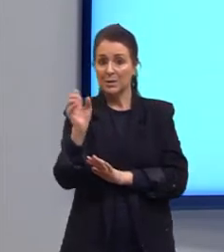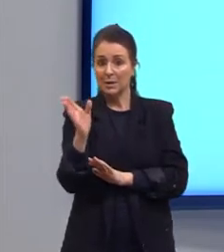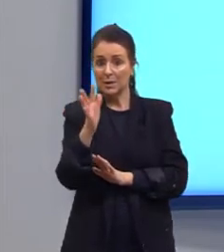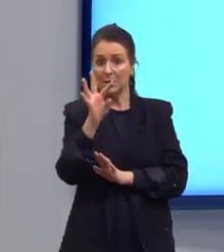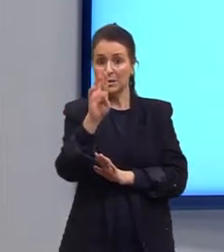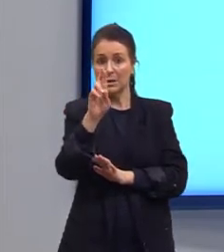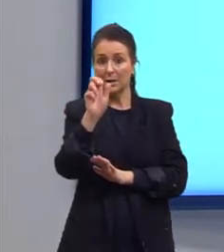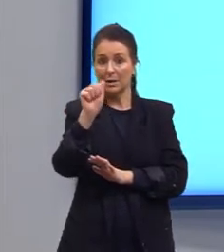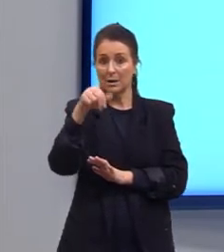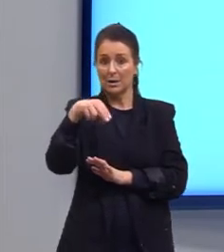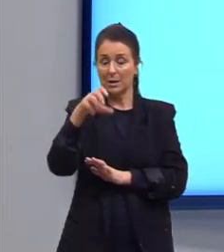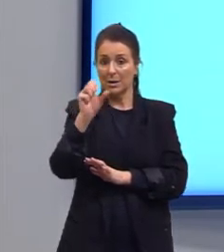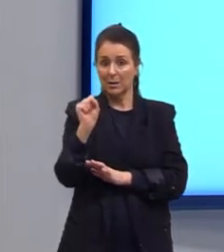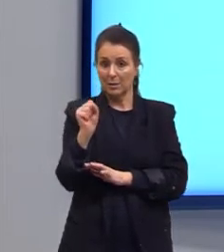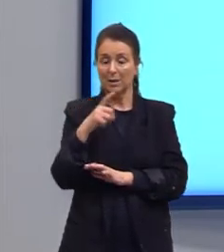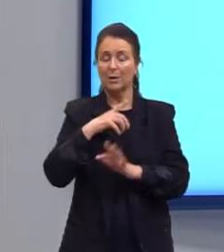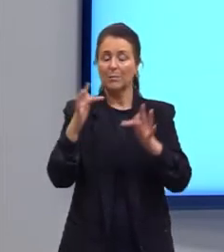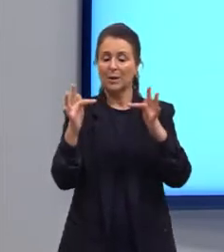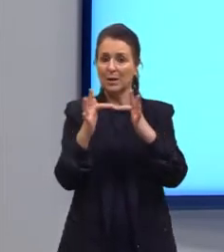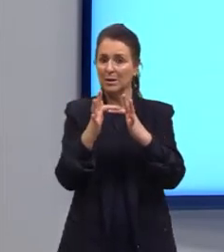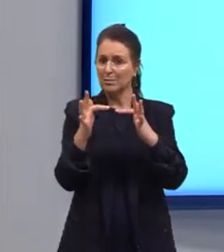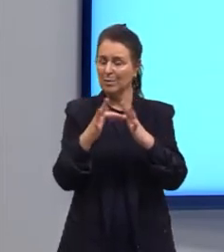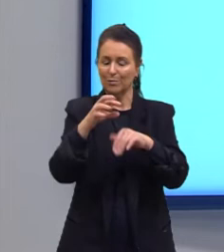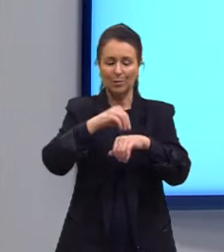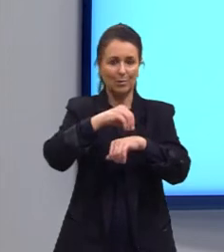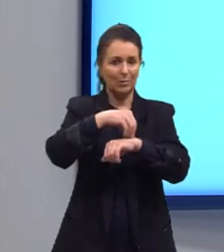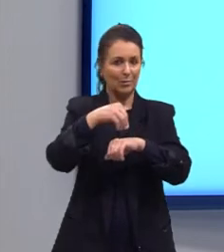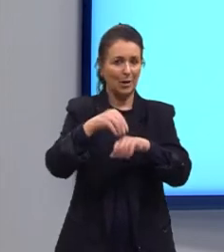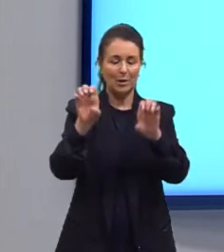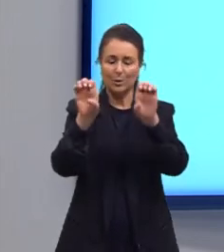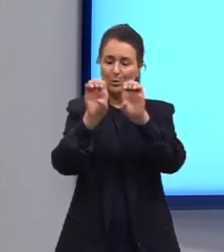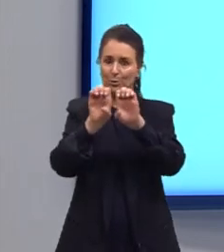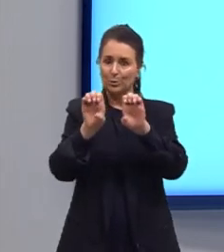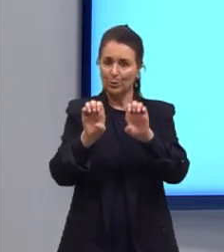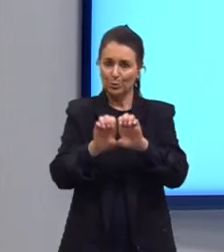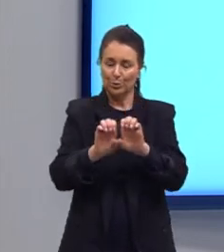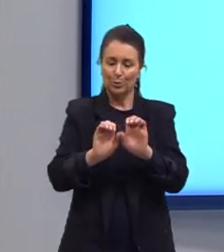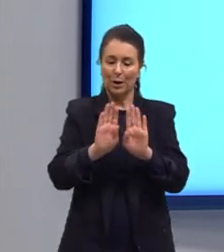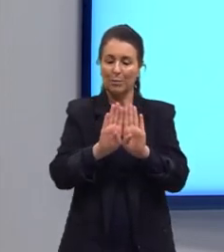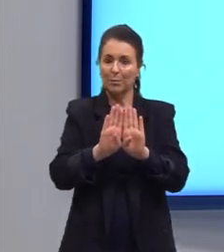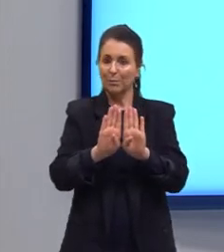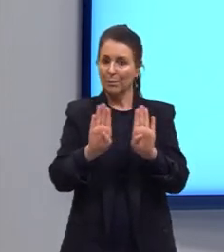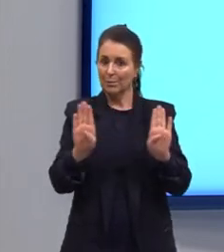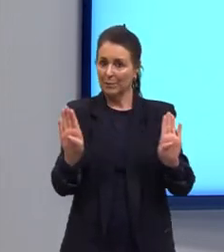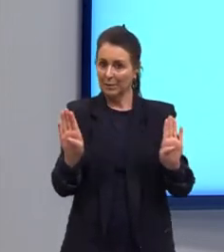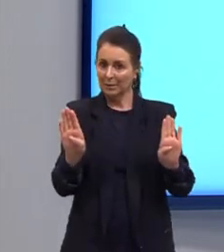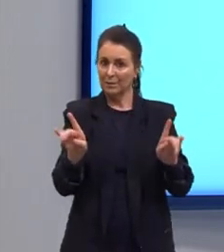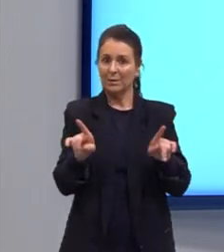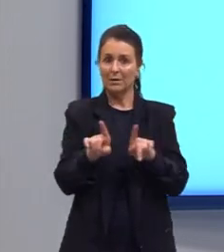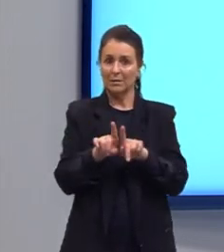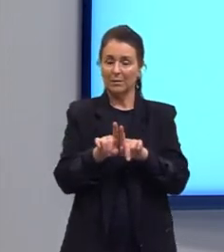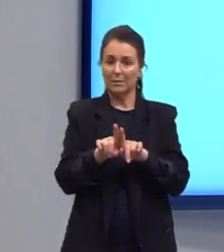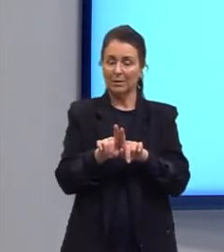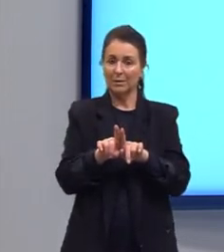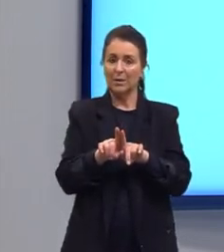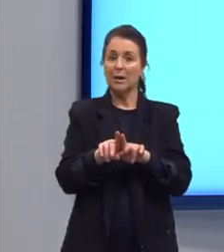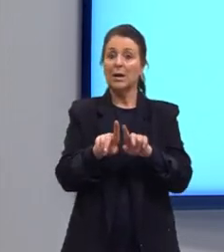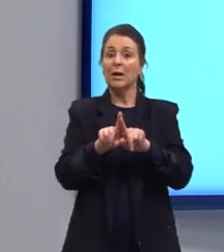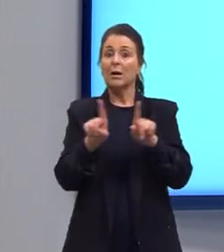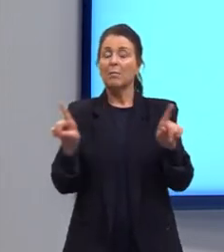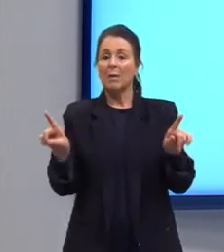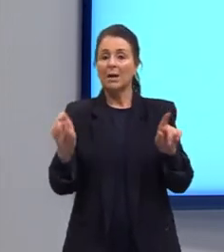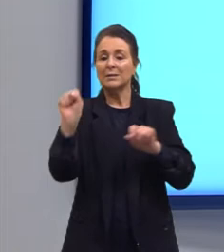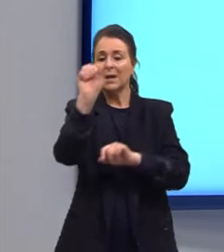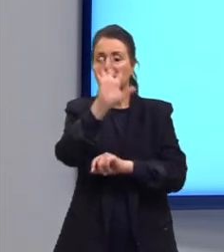que possuem a mesma forma molecular, mesma estrutura plana. Eu disse que não é uma isomeria plana. Porém, as